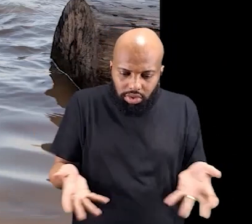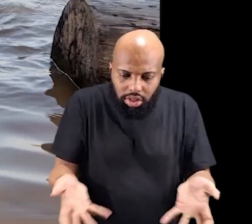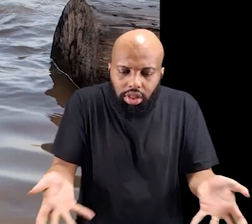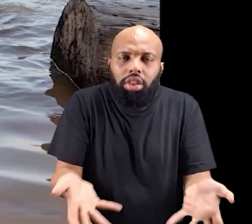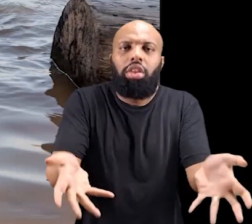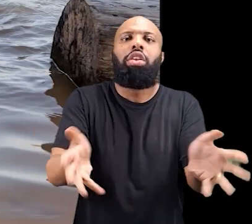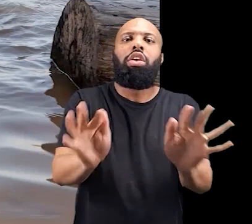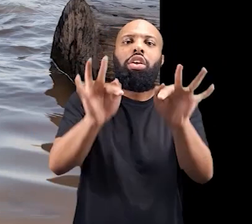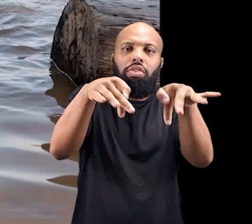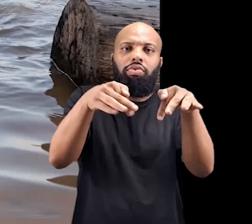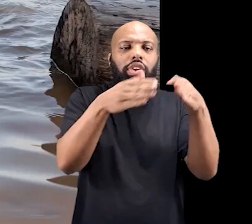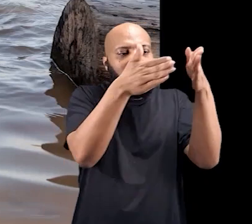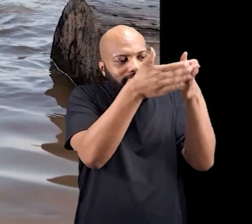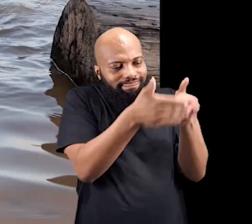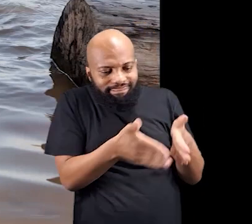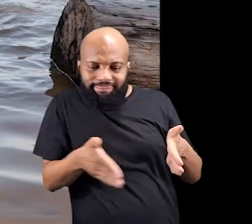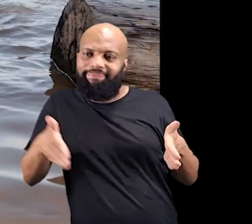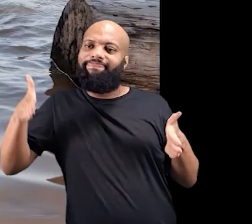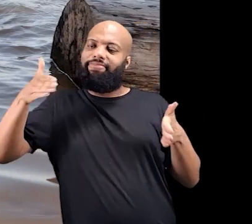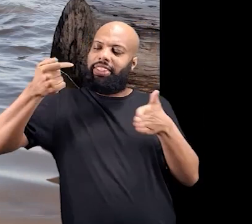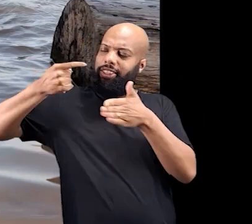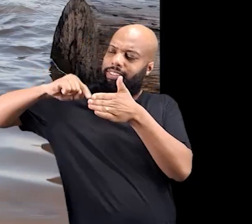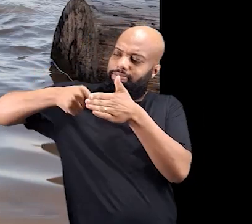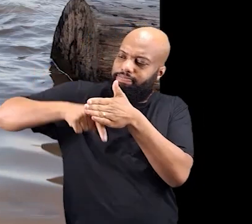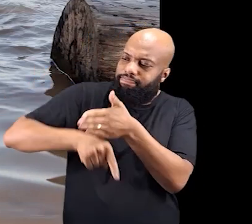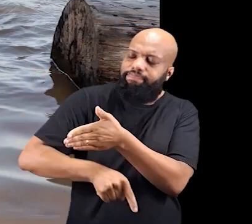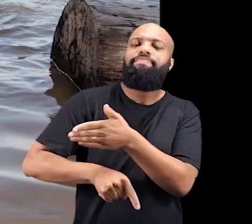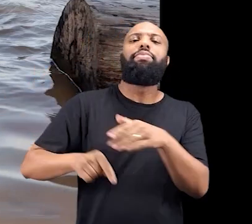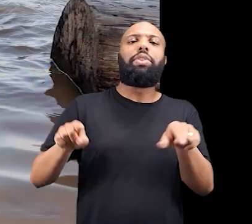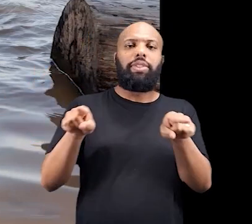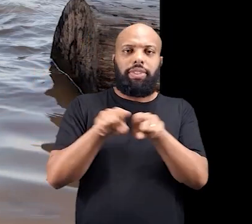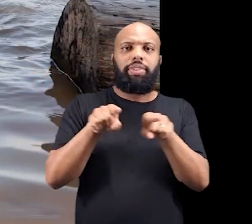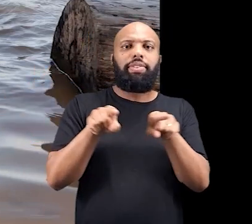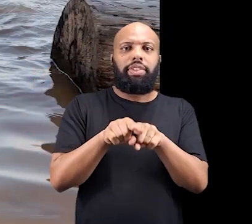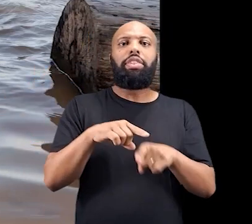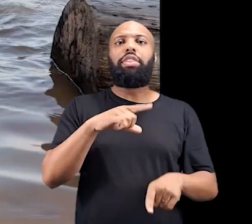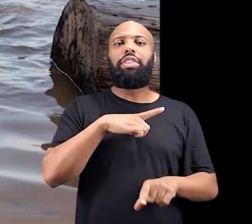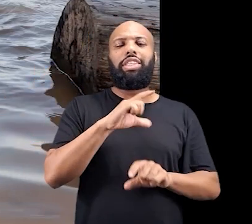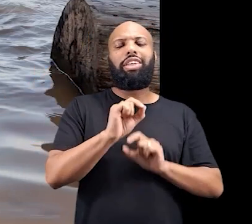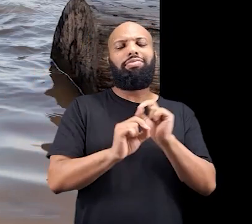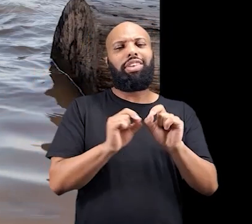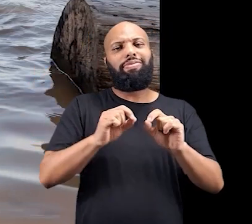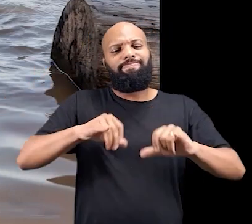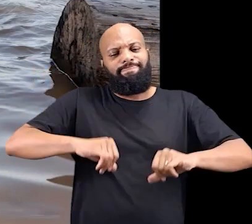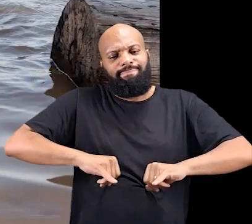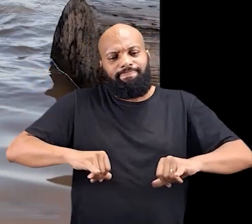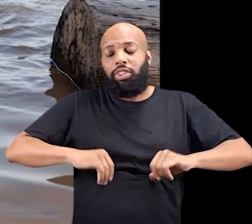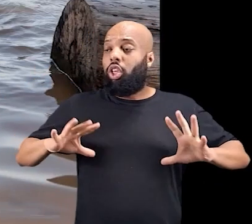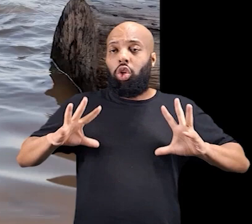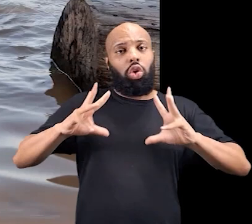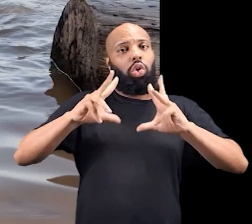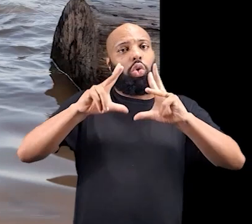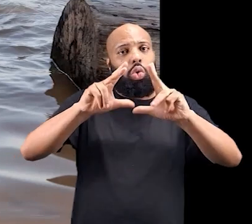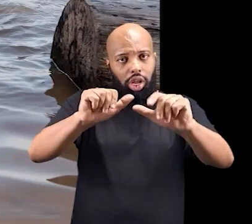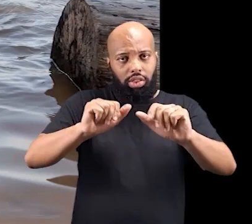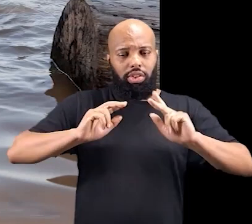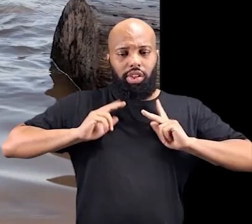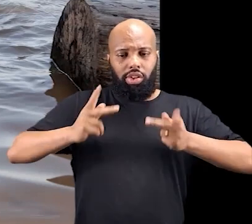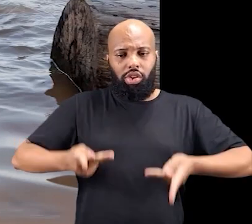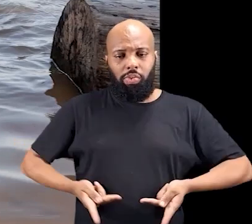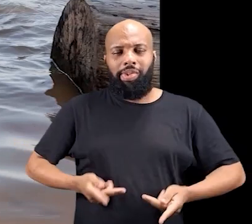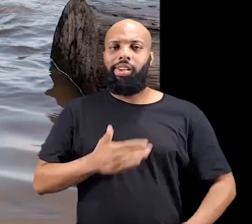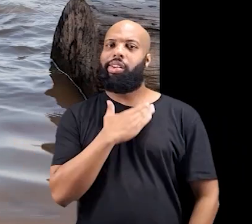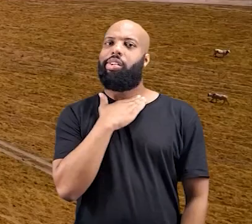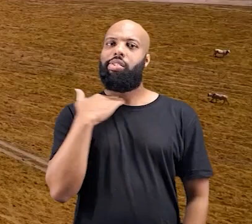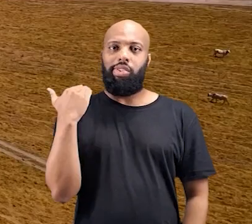processo que é tão profundo e tão dolorido, né? Para todos os seres humanos, que é a passagem e a